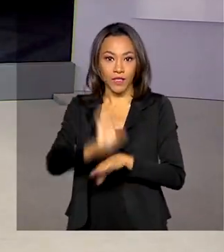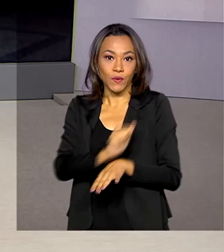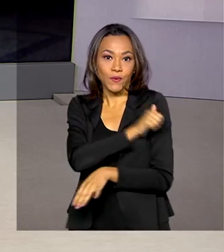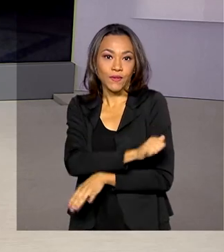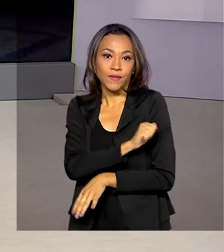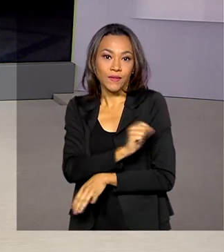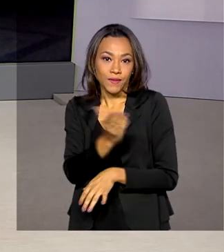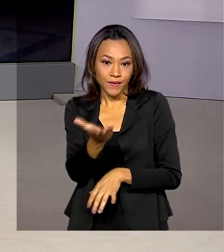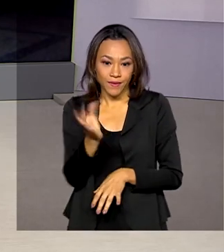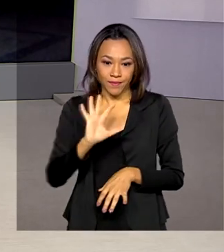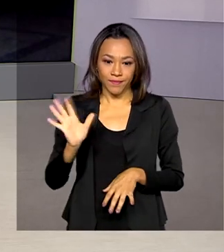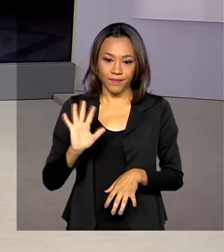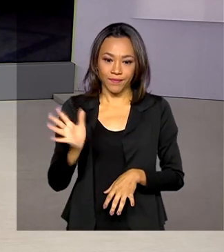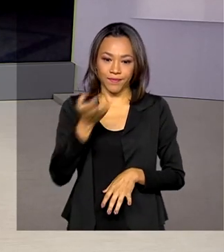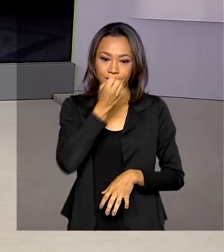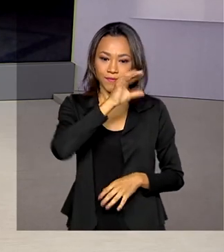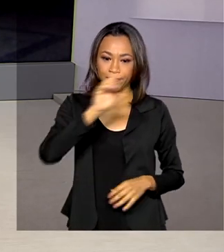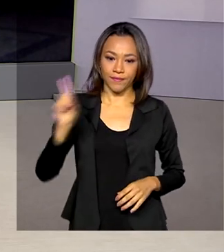bom dia.